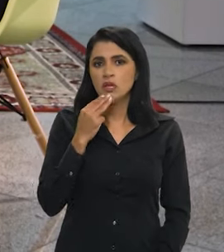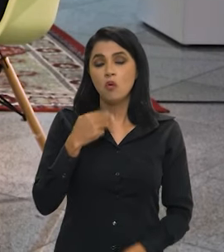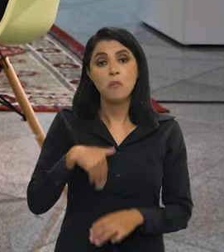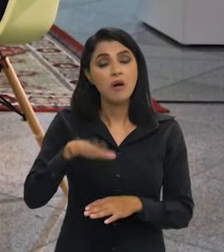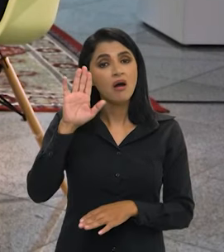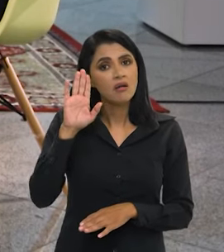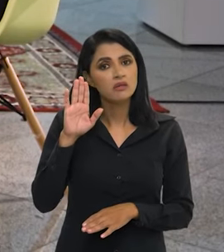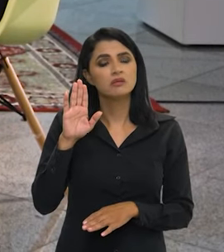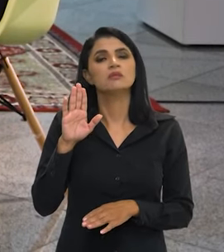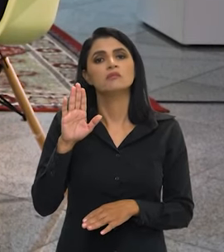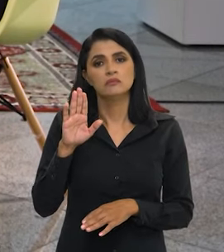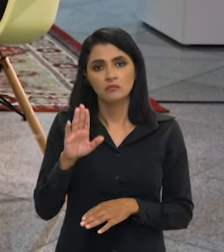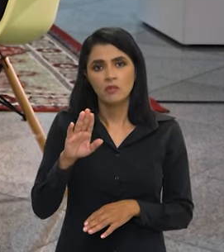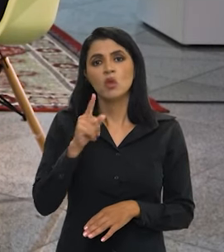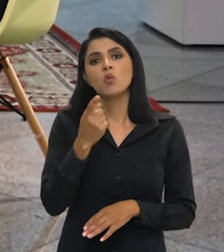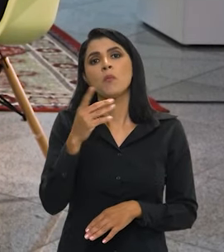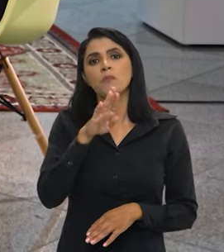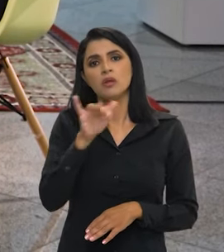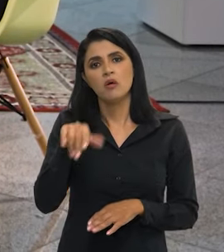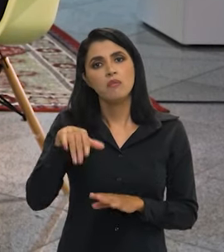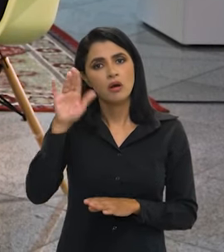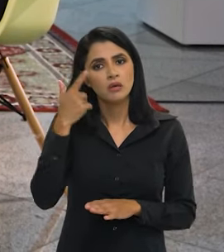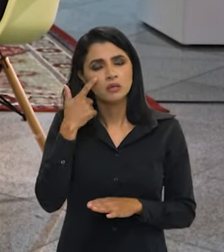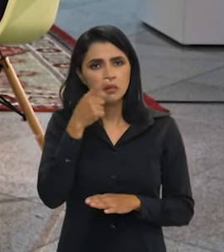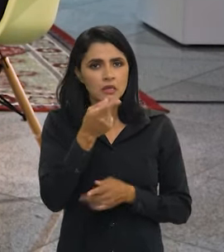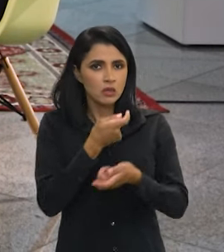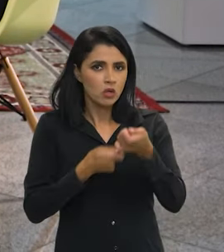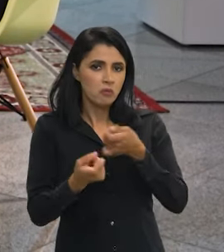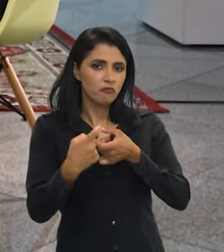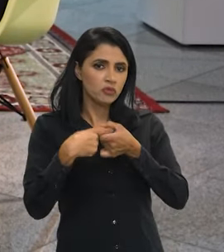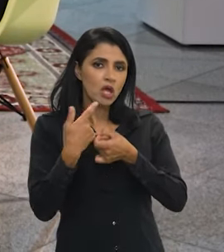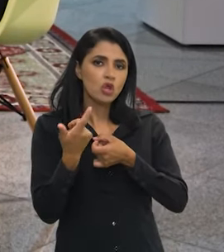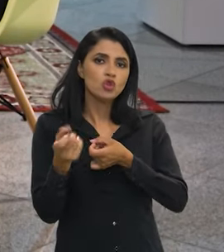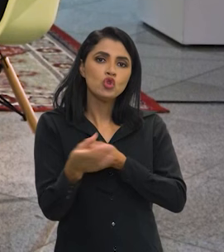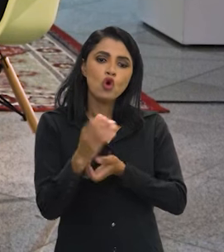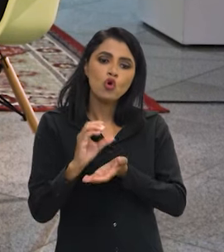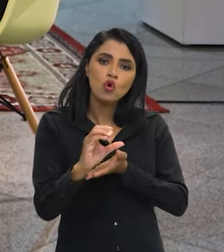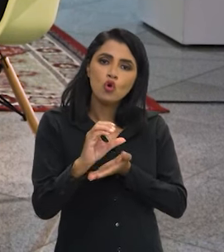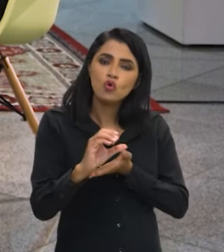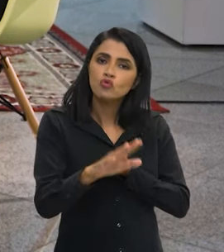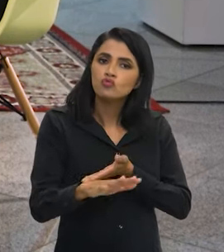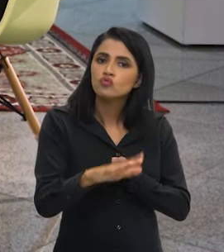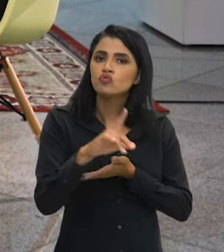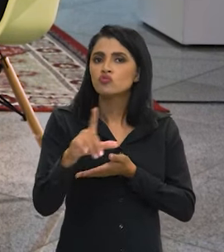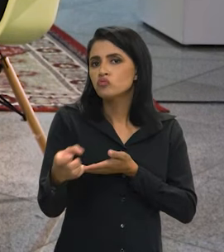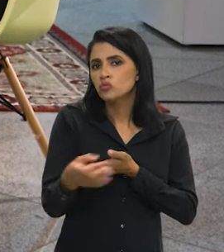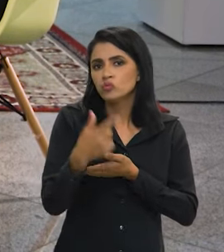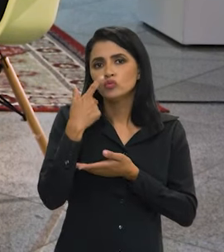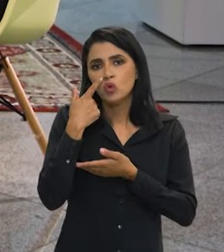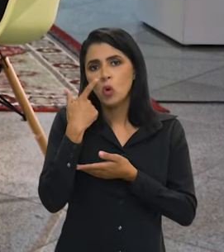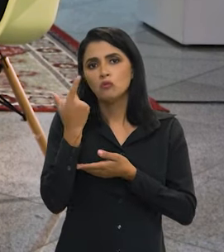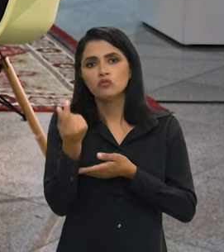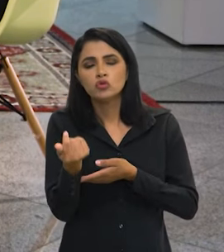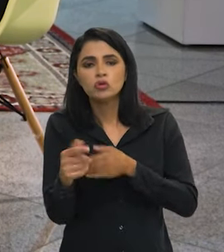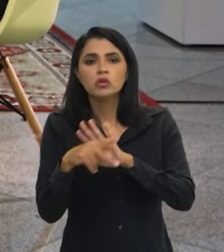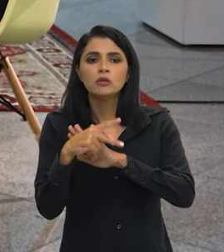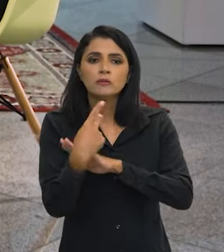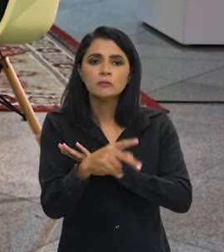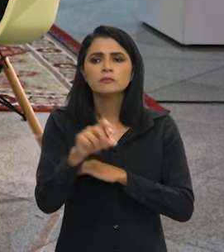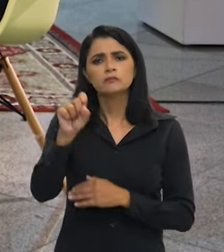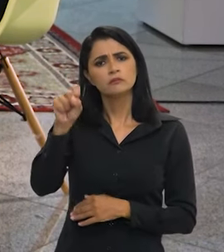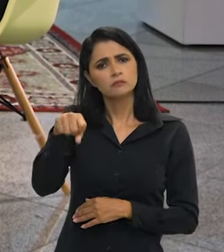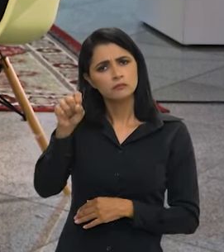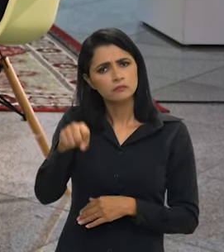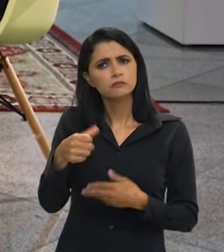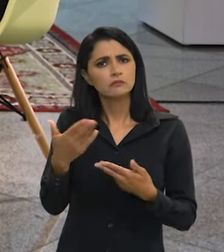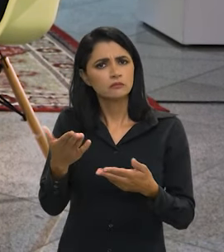um bilhão de reais a mais. E aí toda essa economia que é feita pode voltar com novos investimentos, com novos recursos para